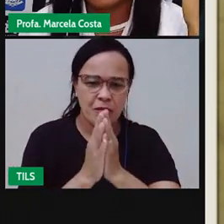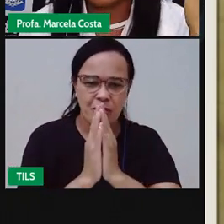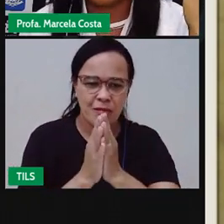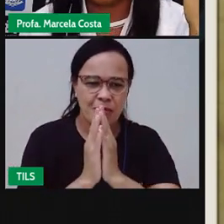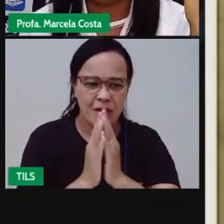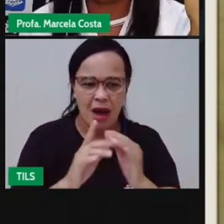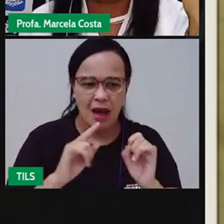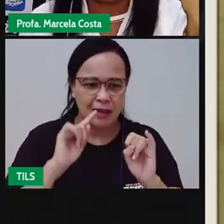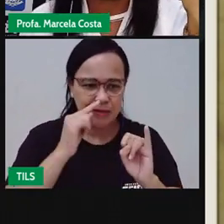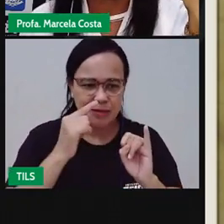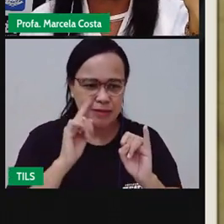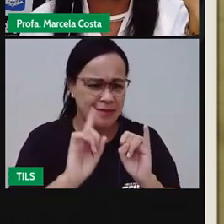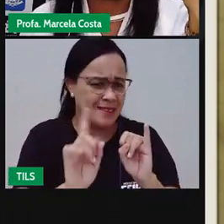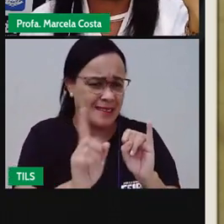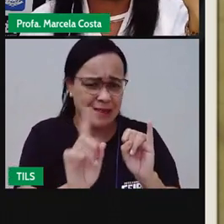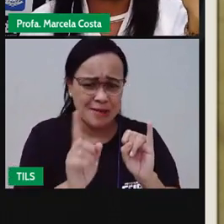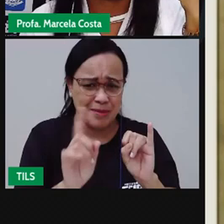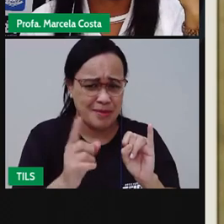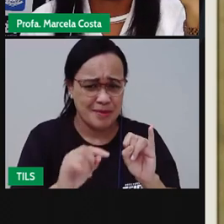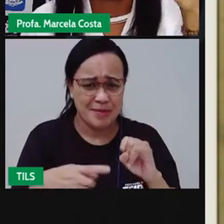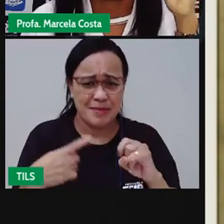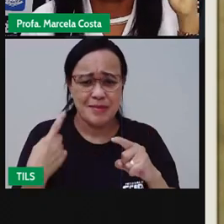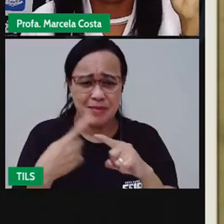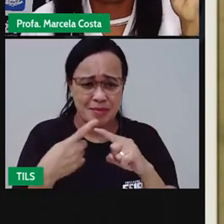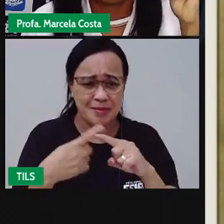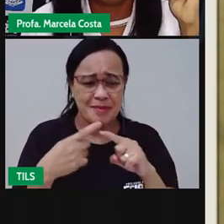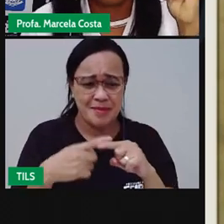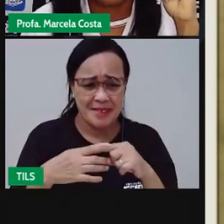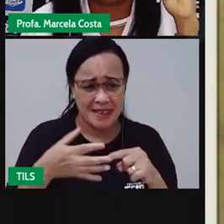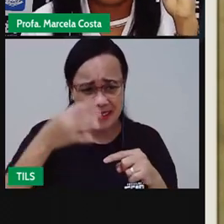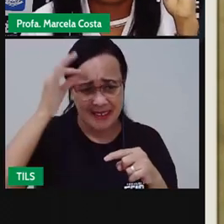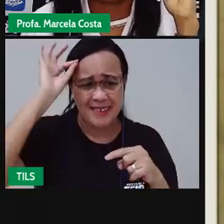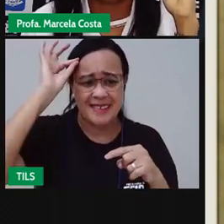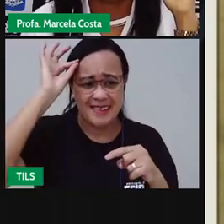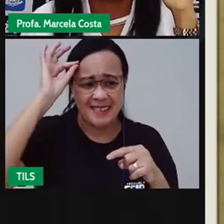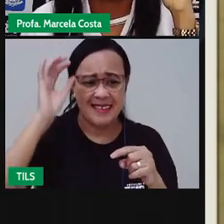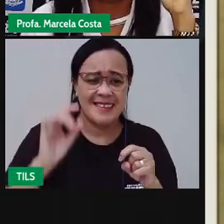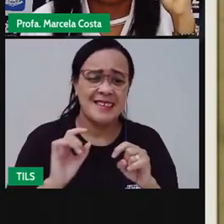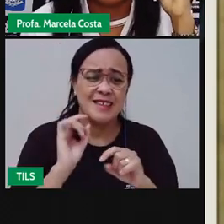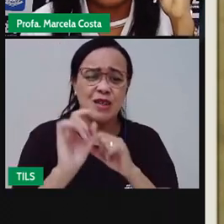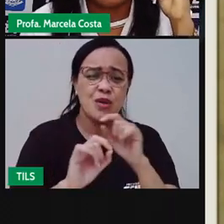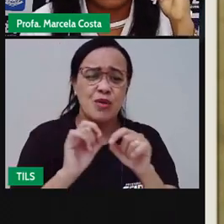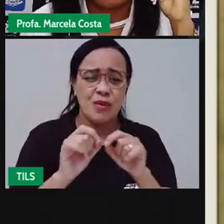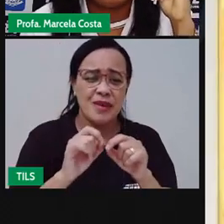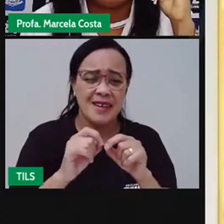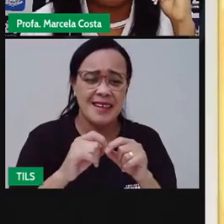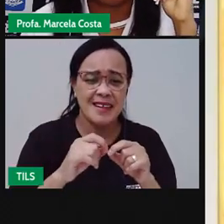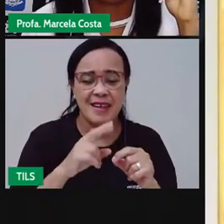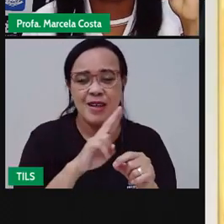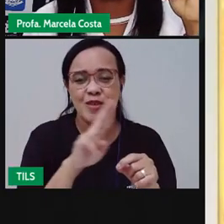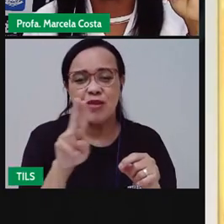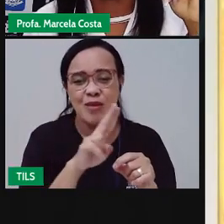metam no nariz. As pessoas crescidas preferem me chamar de mínimo.